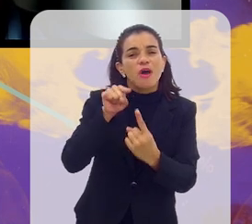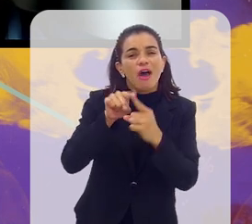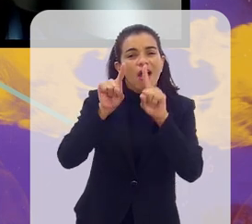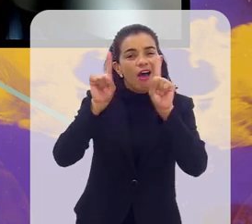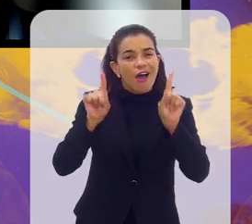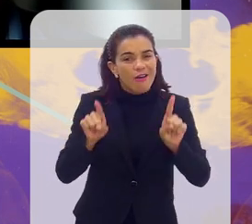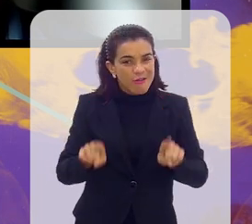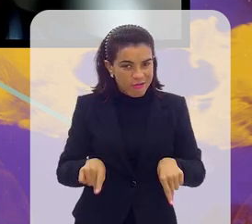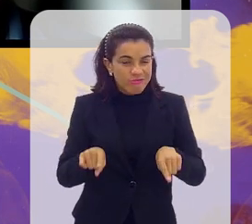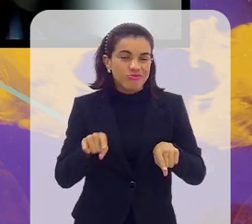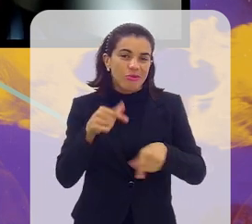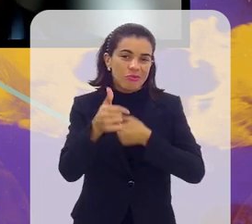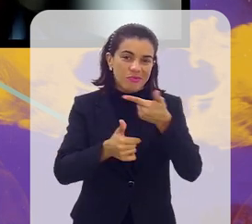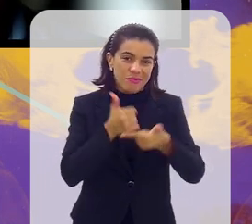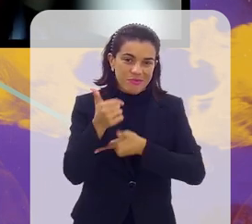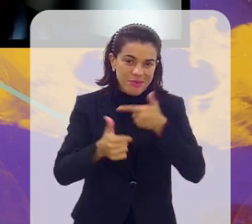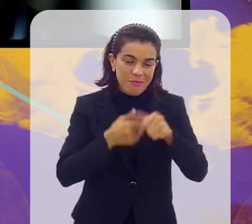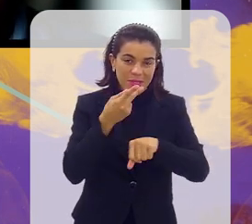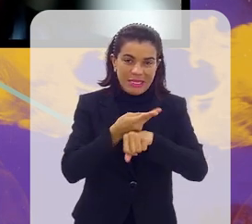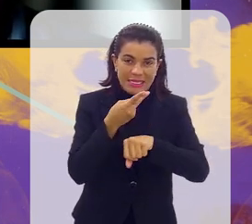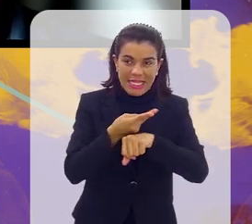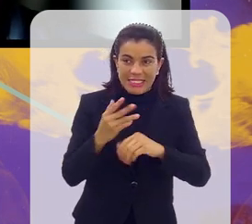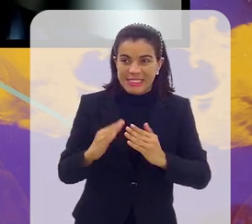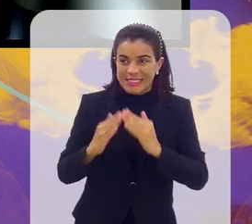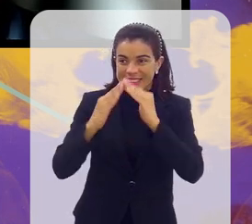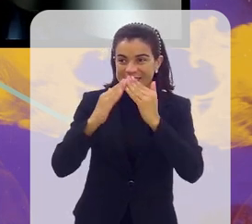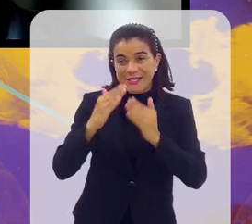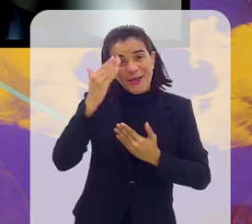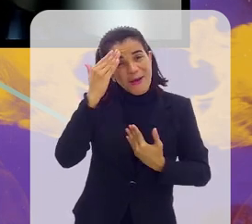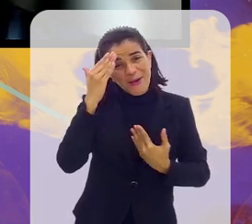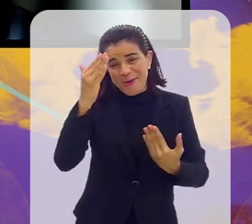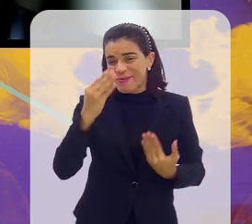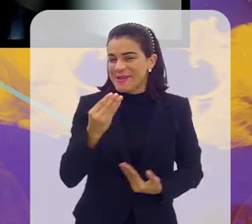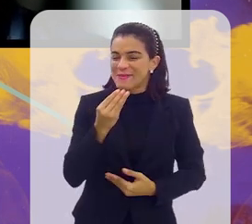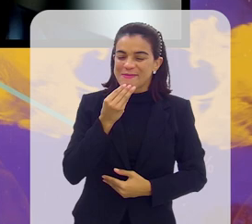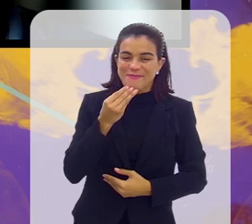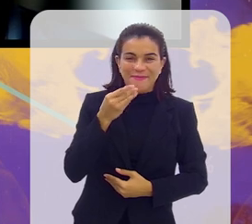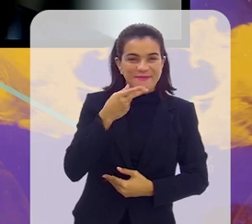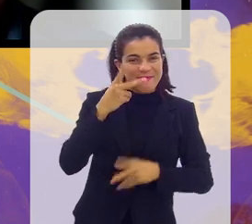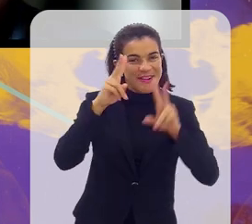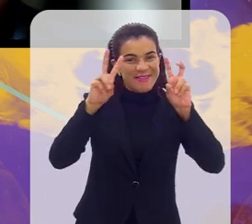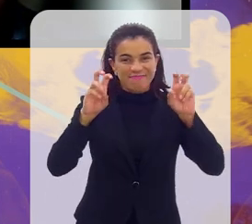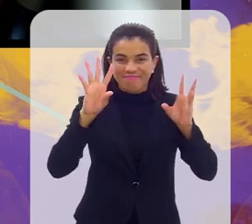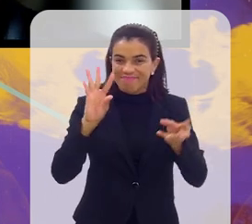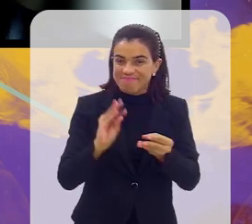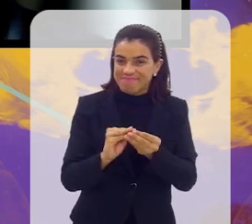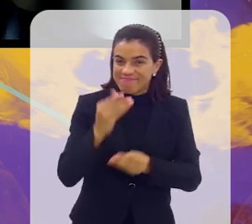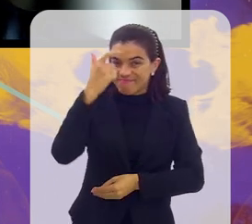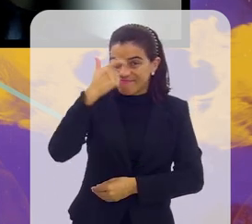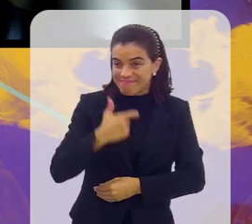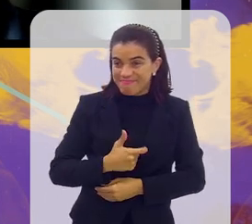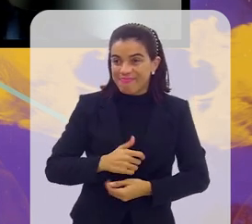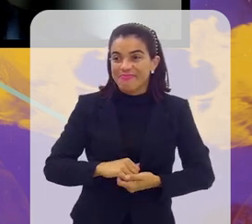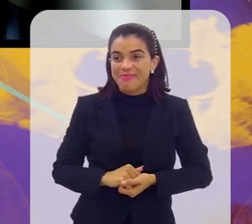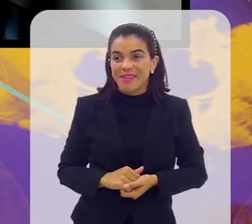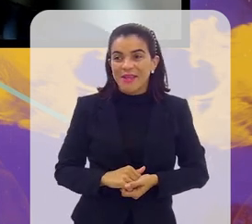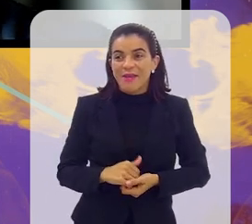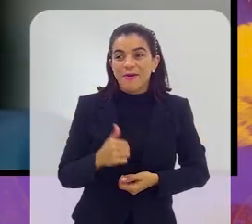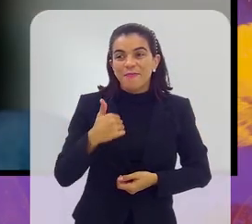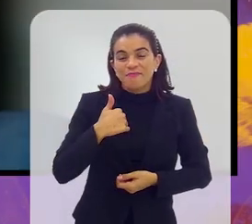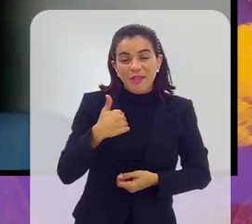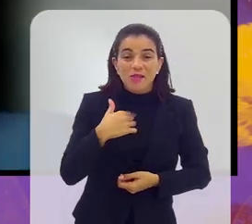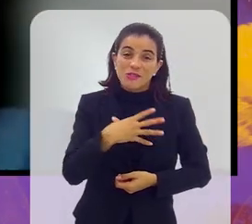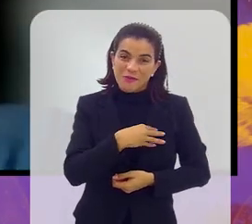Taça das Favelas. Obrigado por essa oportunidade de falar um pouquinho sobre mim. Na verdade, como você falou, somos filhos do Celso Ataíde